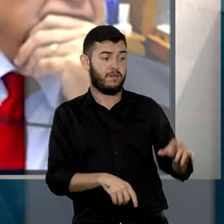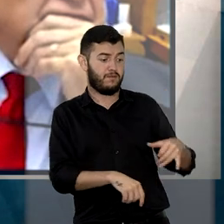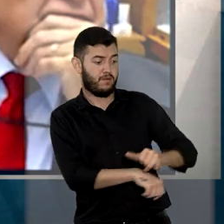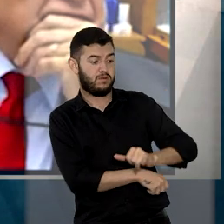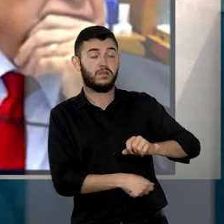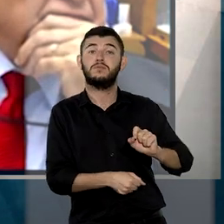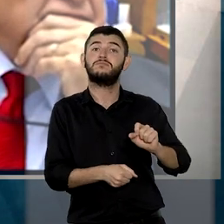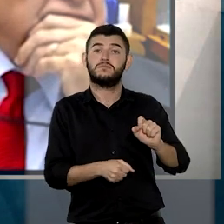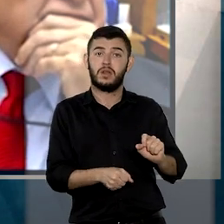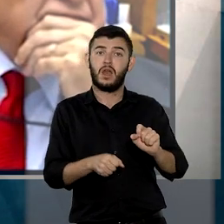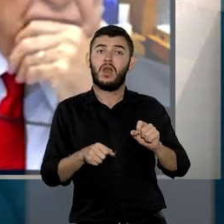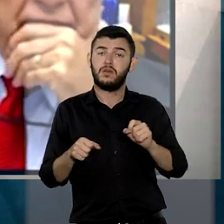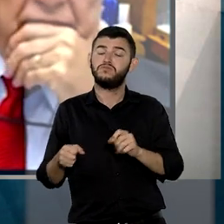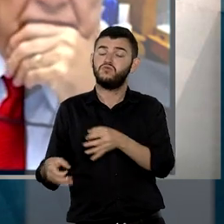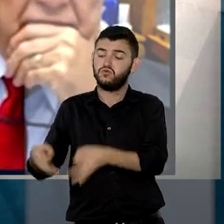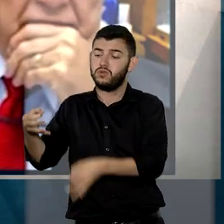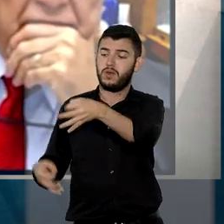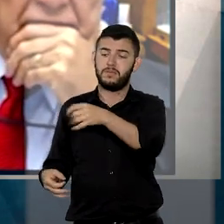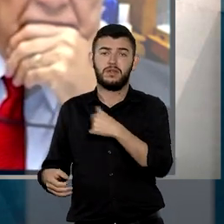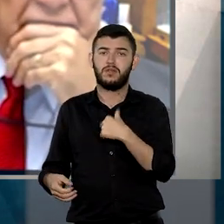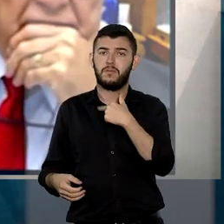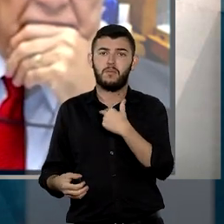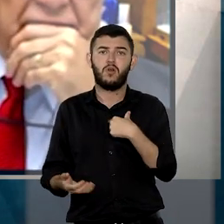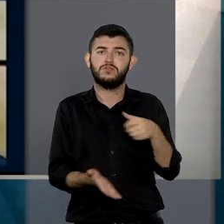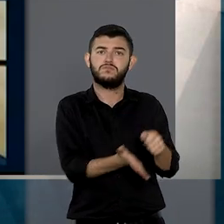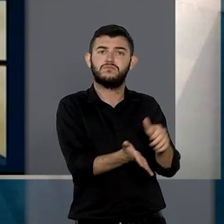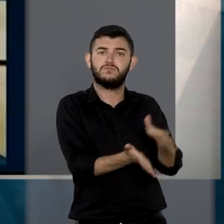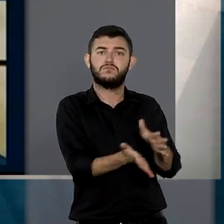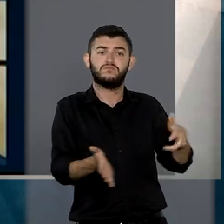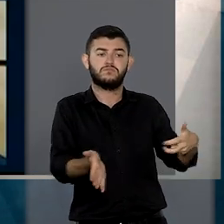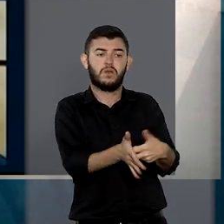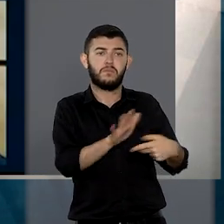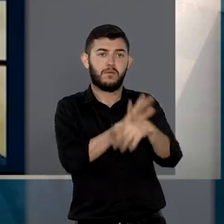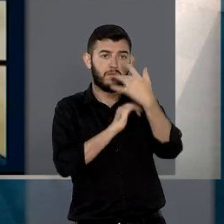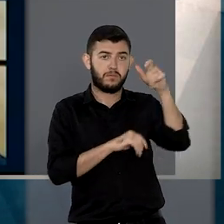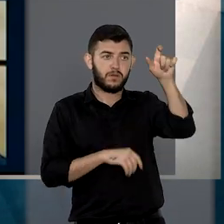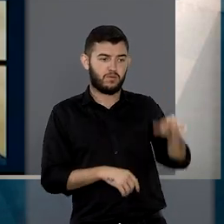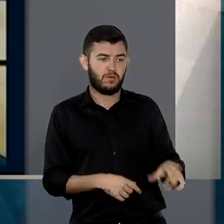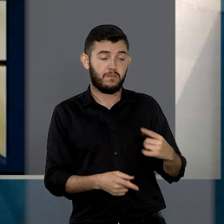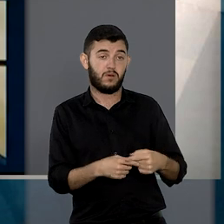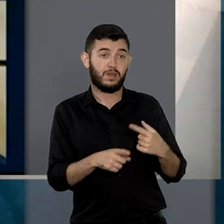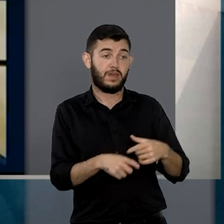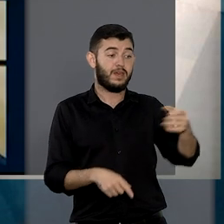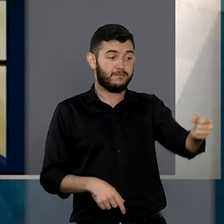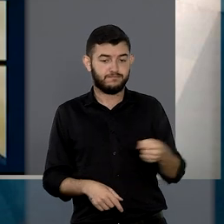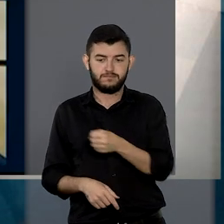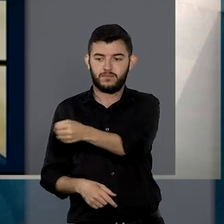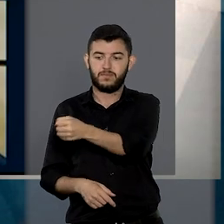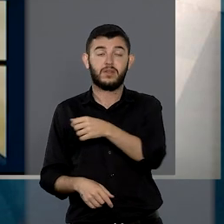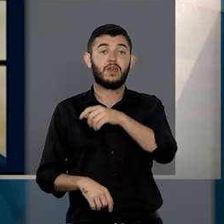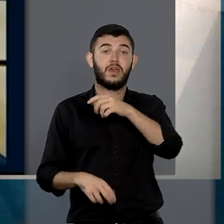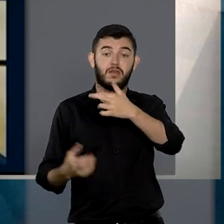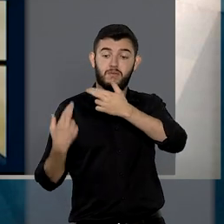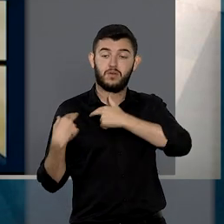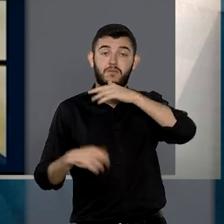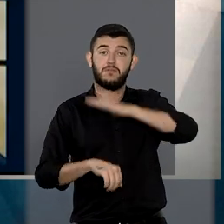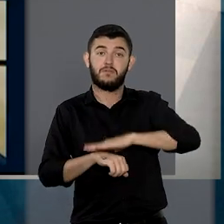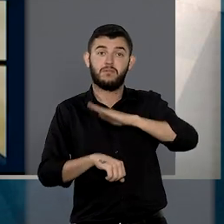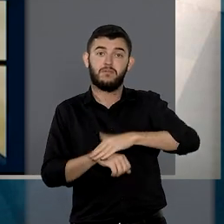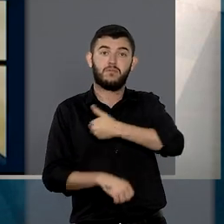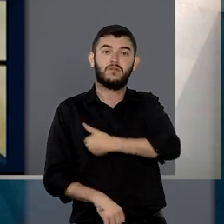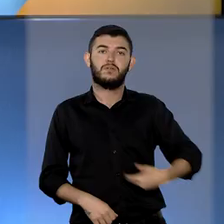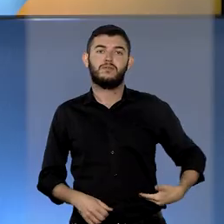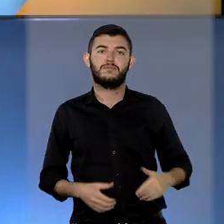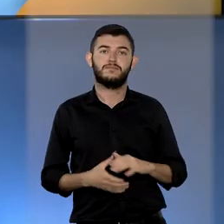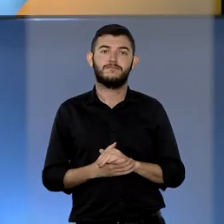audiência não pode ser imputada ao acusado, pois o transporte de presos era de responsabilidade exclusiva do